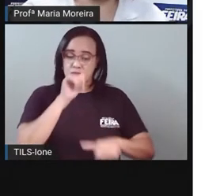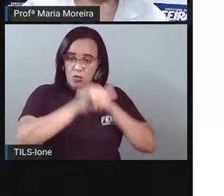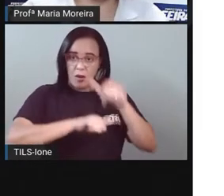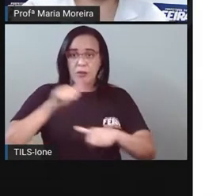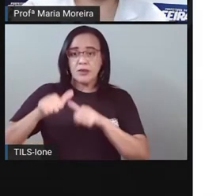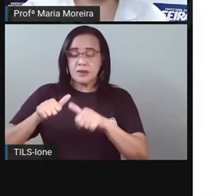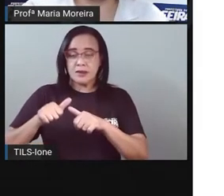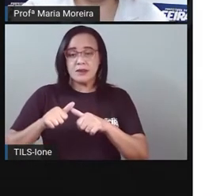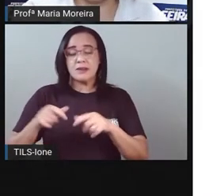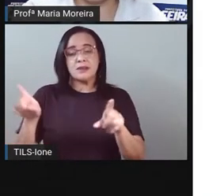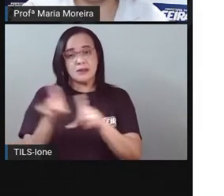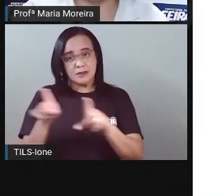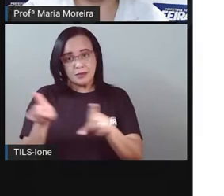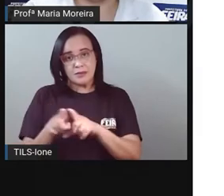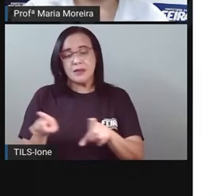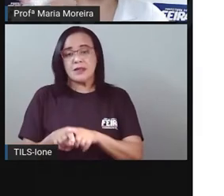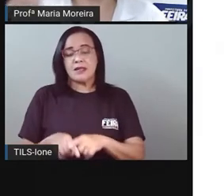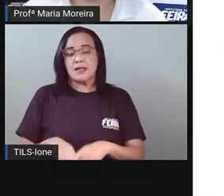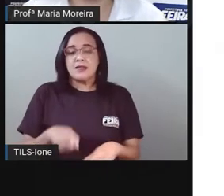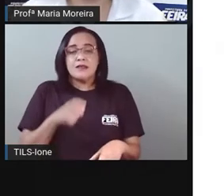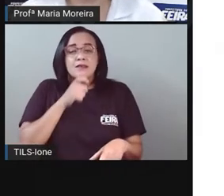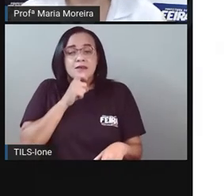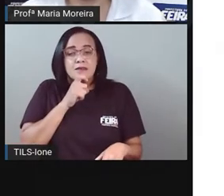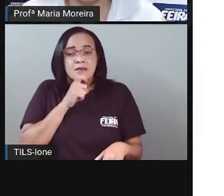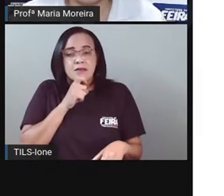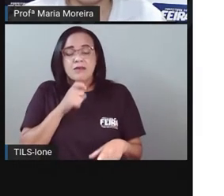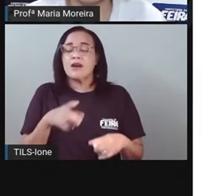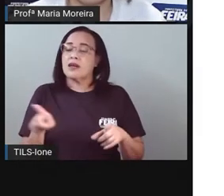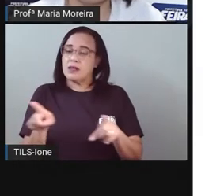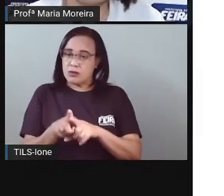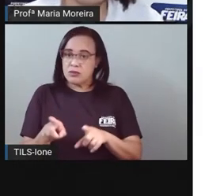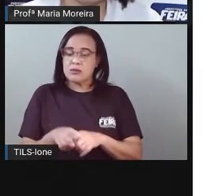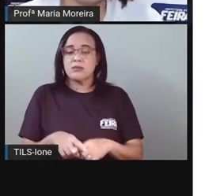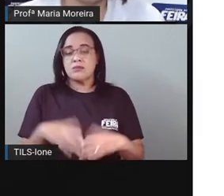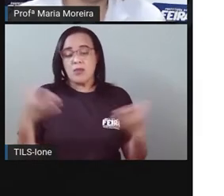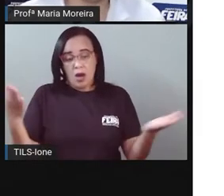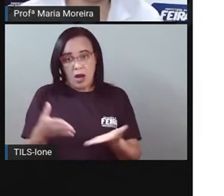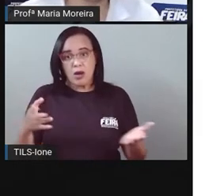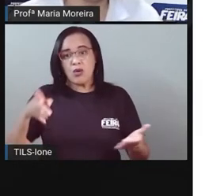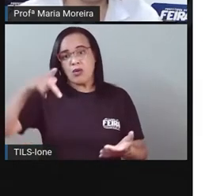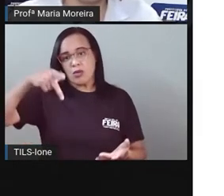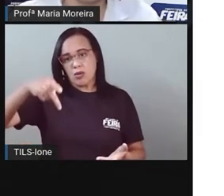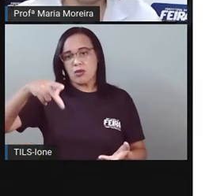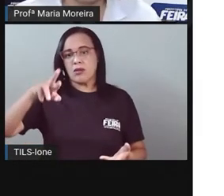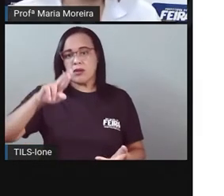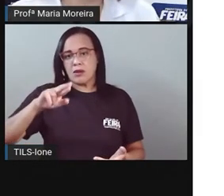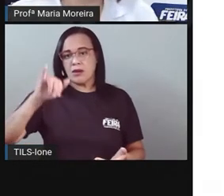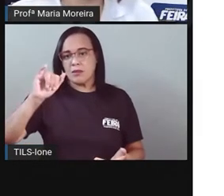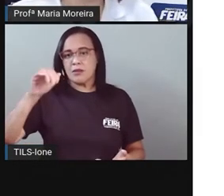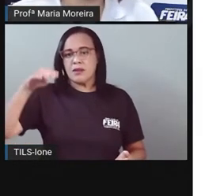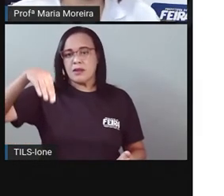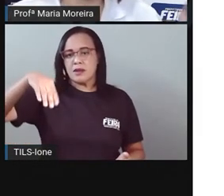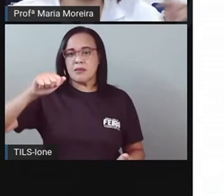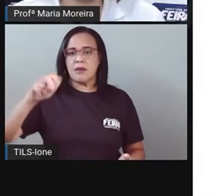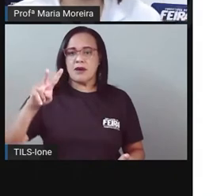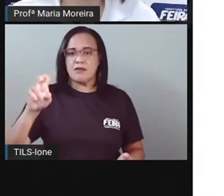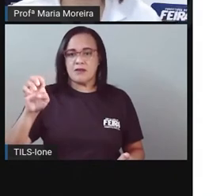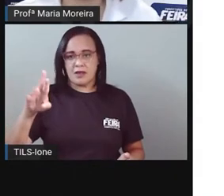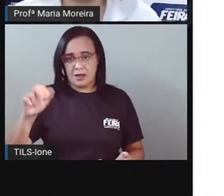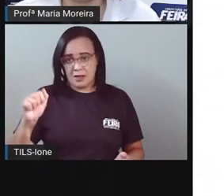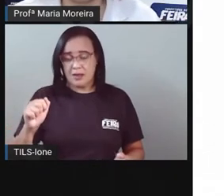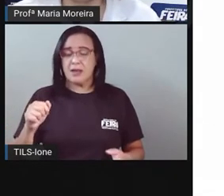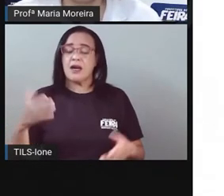primavera é entre o quê? O inverno e o verão Certo? por essa lembra das coleções de moda Primavera o quê?